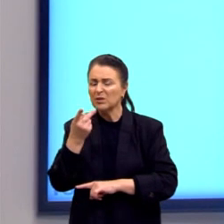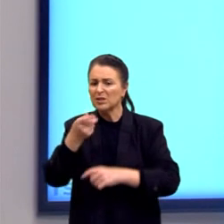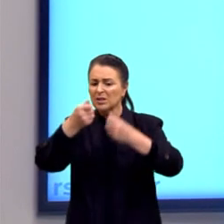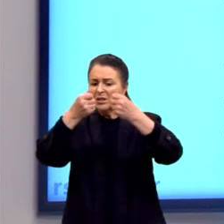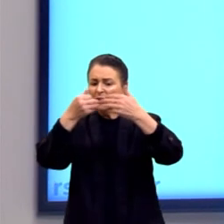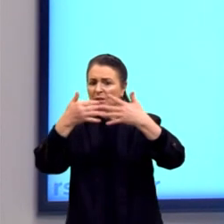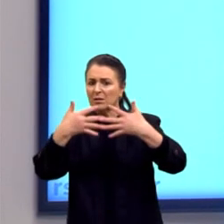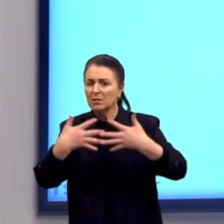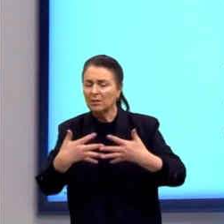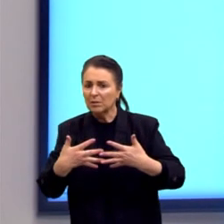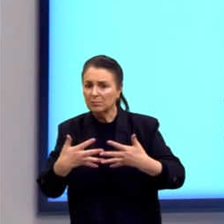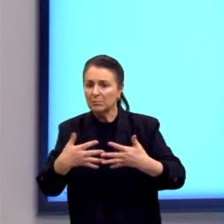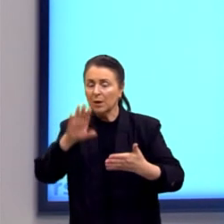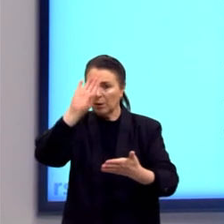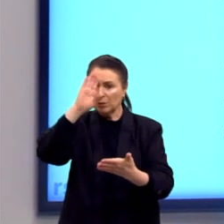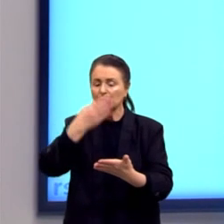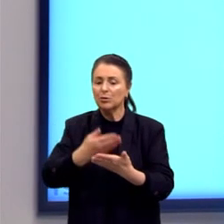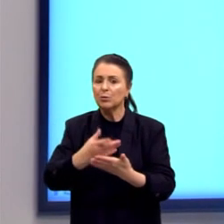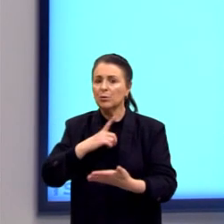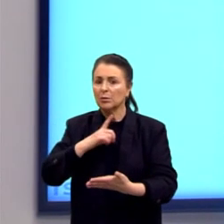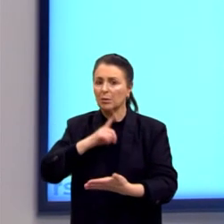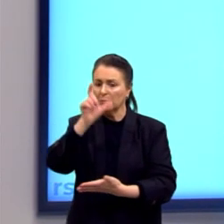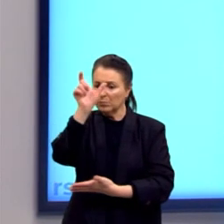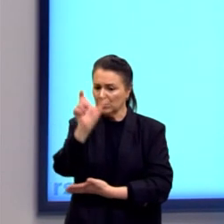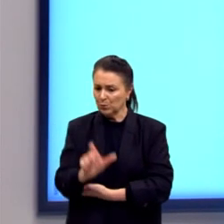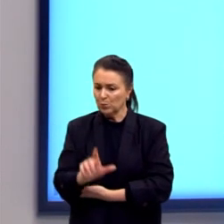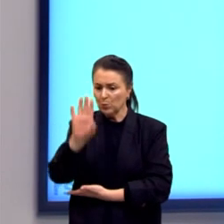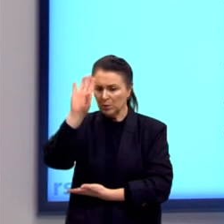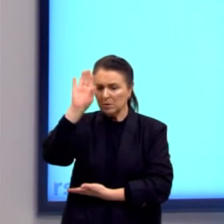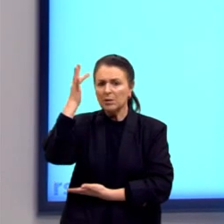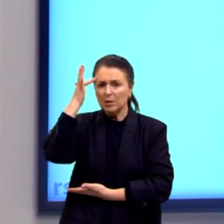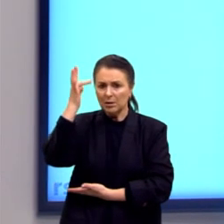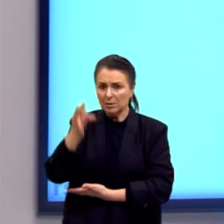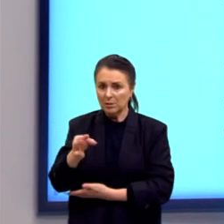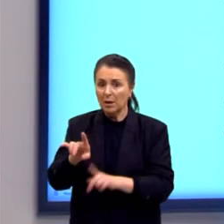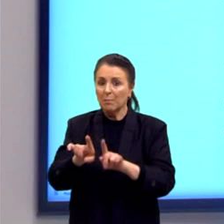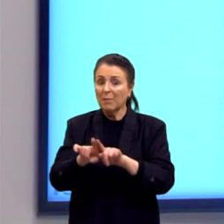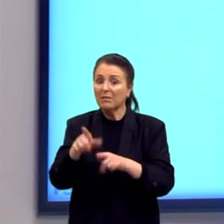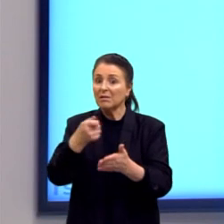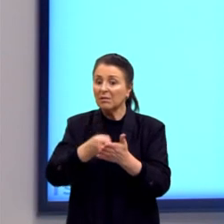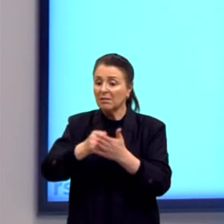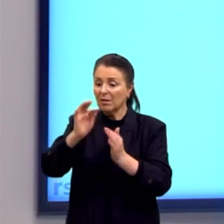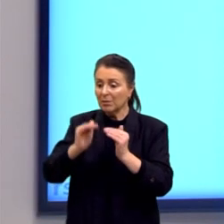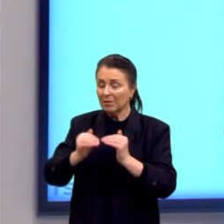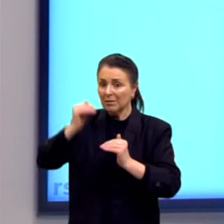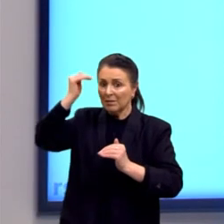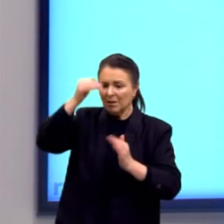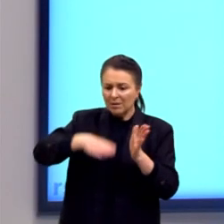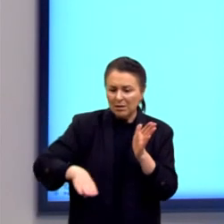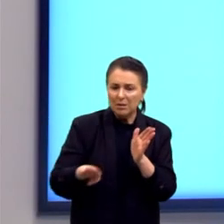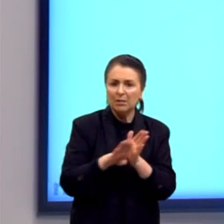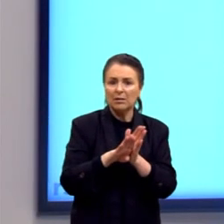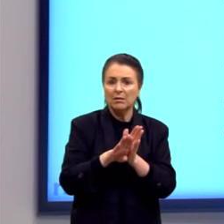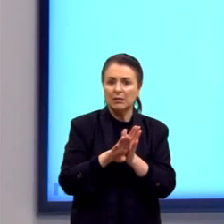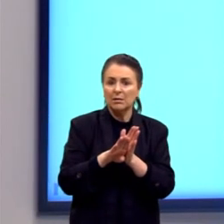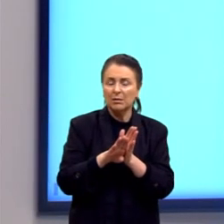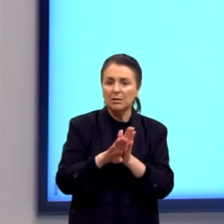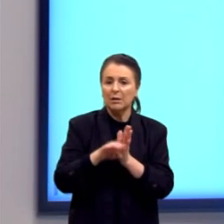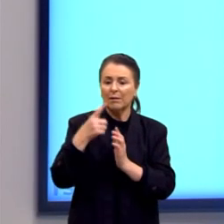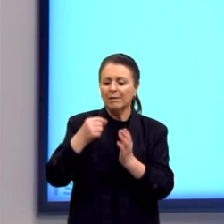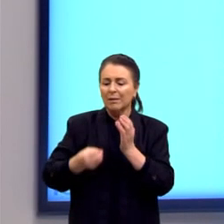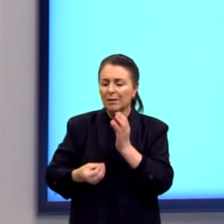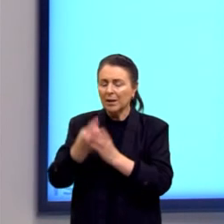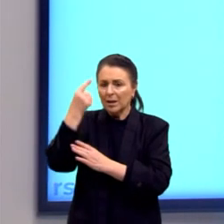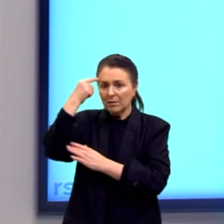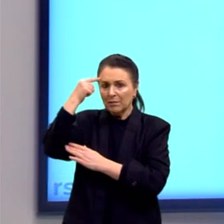Creio que há pessoas que compreenderam isso. Só que tentaram superar essa contingência inventando o ser necessário a